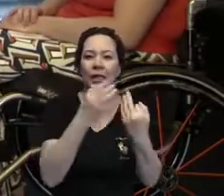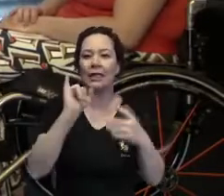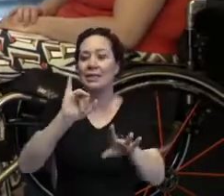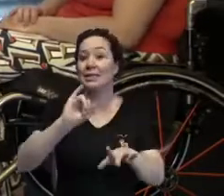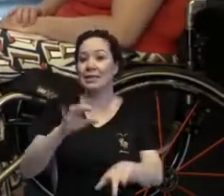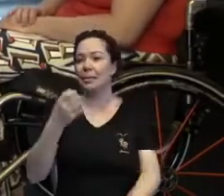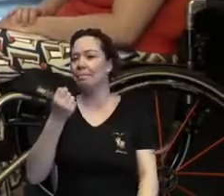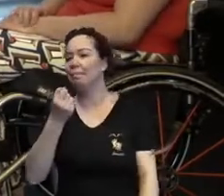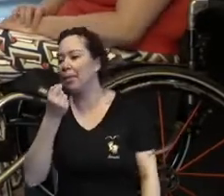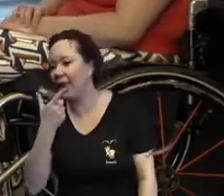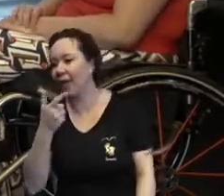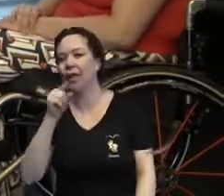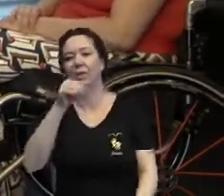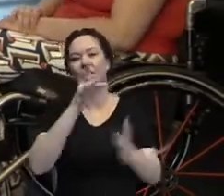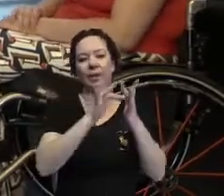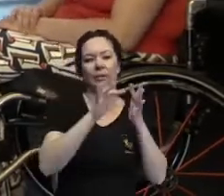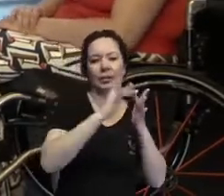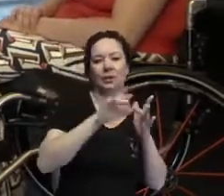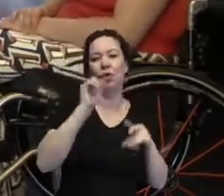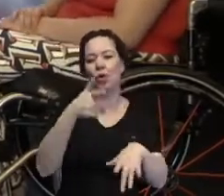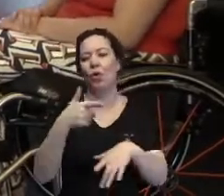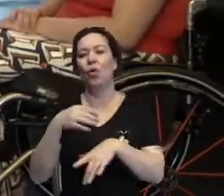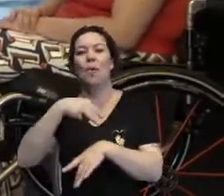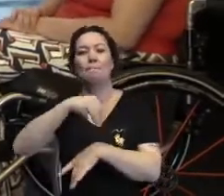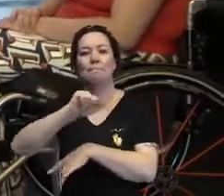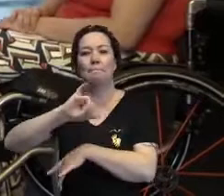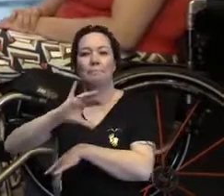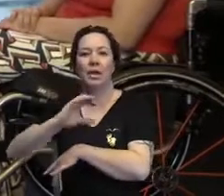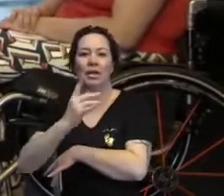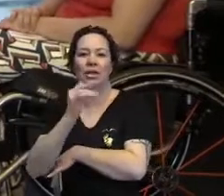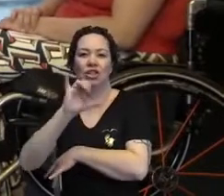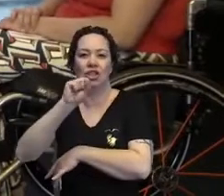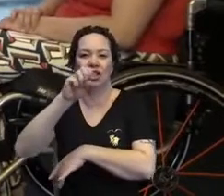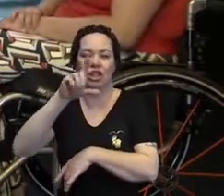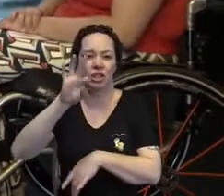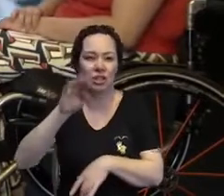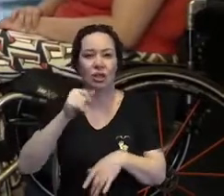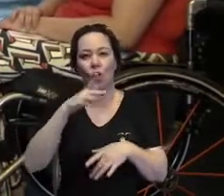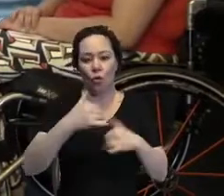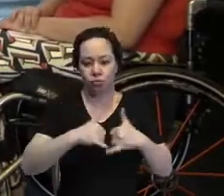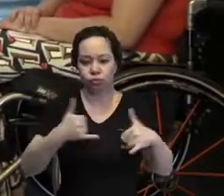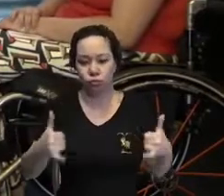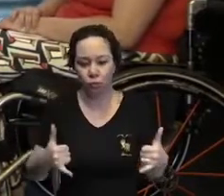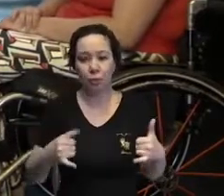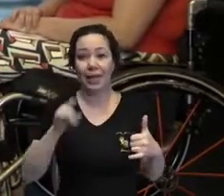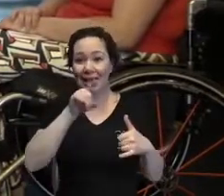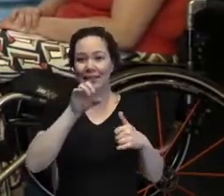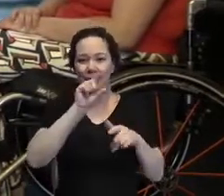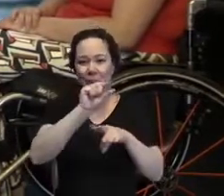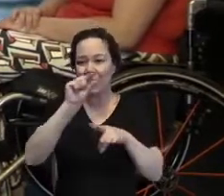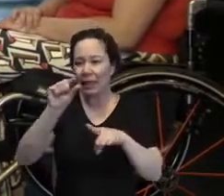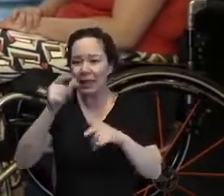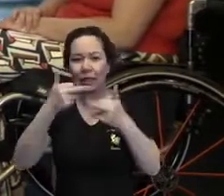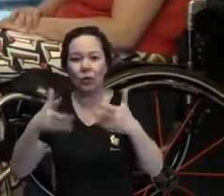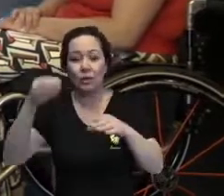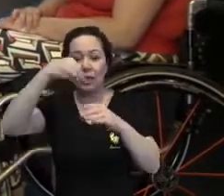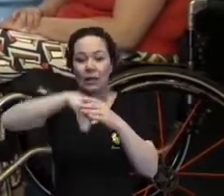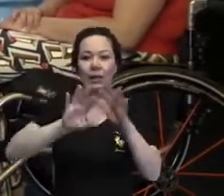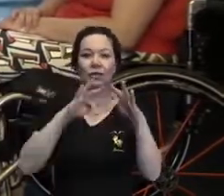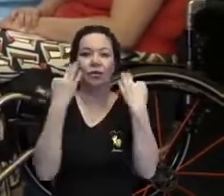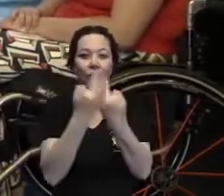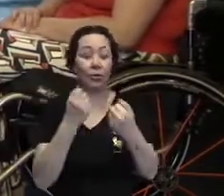capacitista, uma piada machista, uma piada gordofóbica, é desses pequenos movimentos que a gente consegue